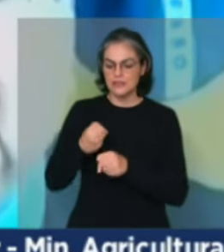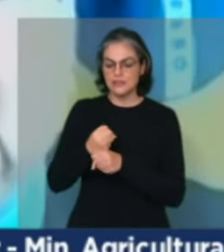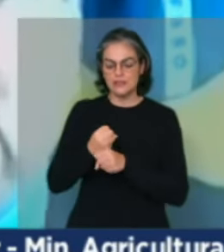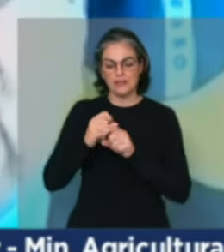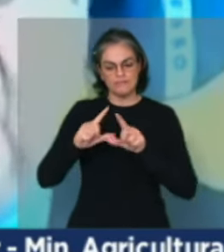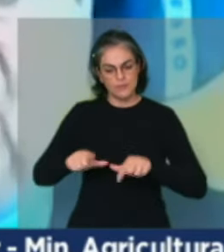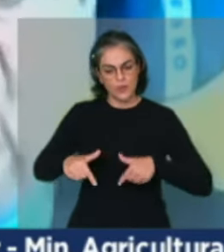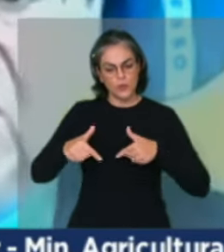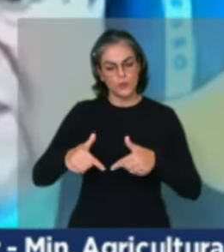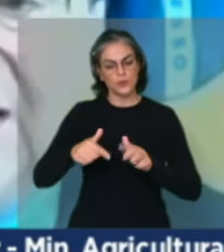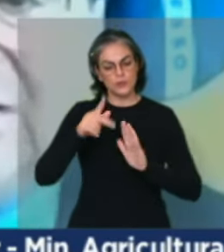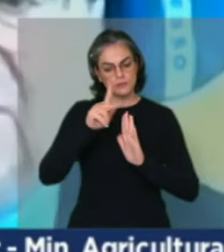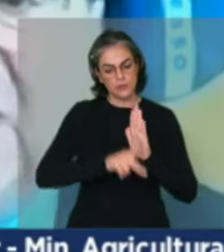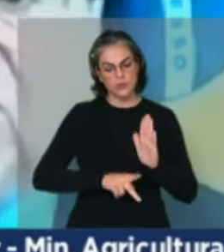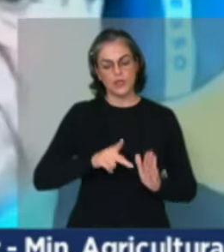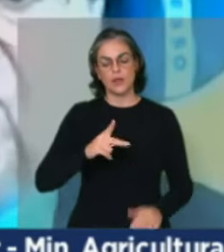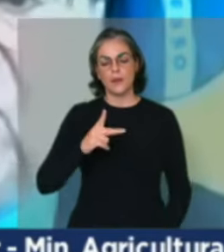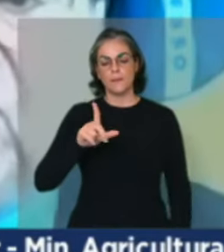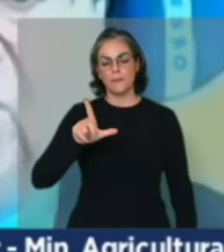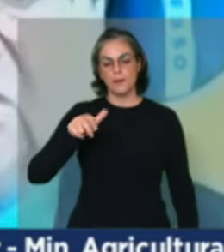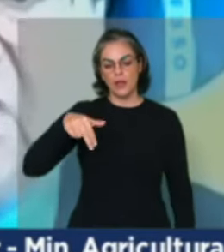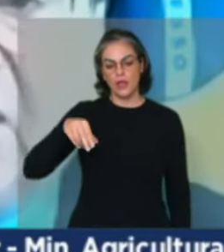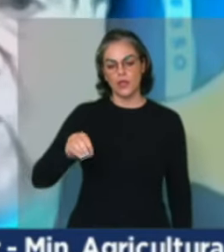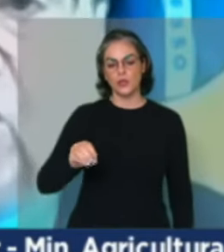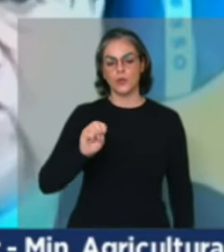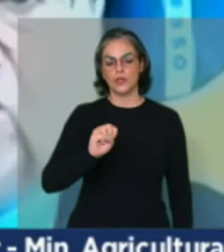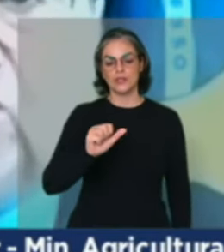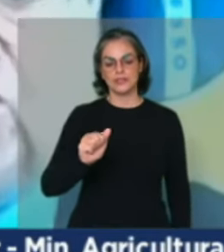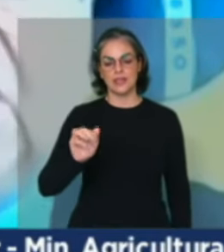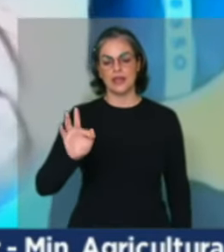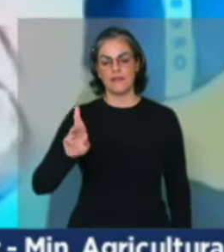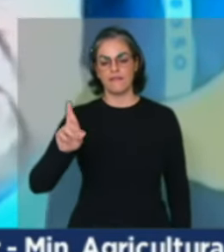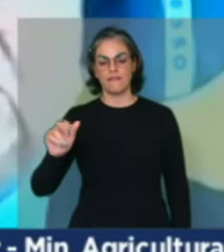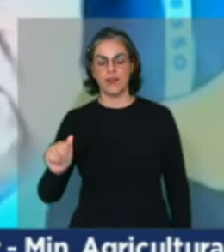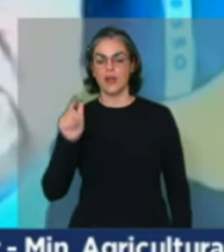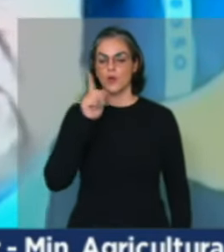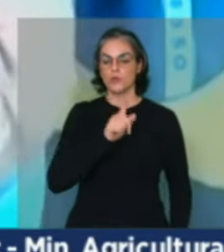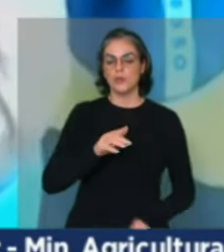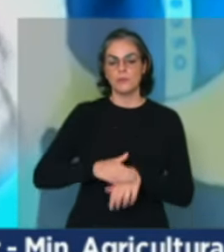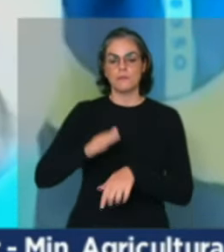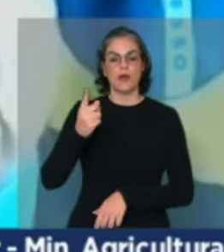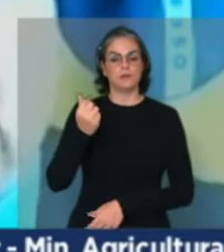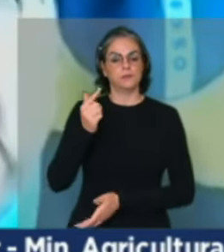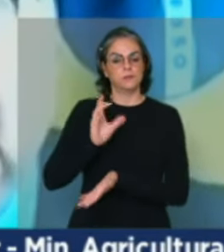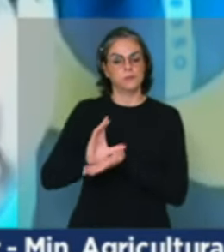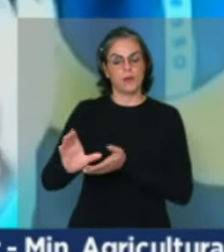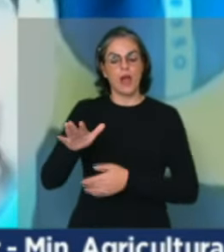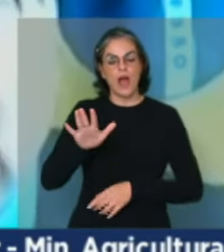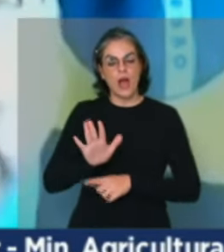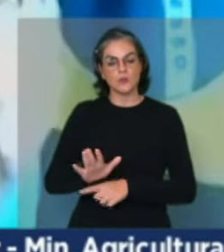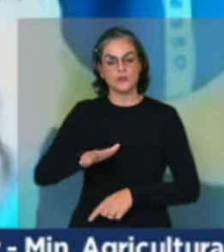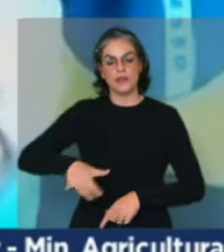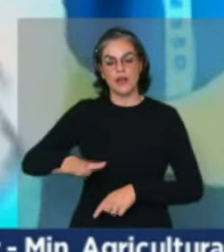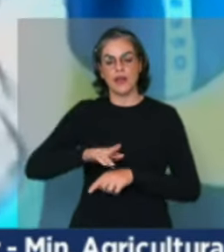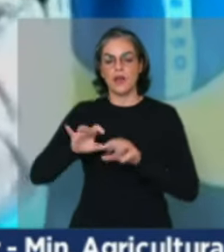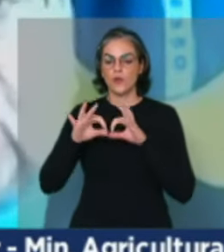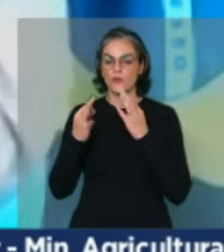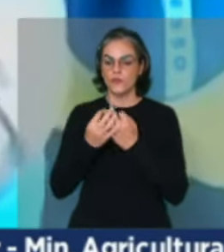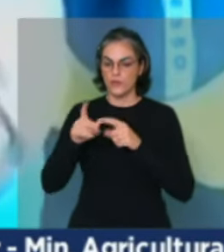o maior crescimento no volume de recursos destinados à agricultura familiar. Foram números